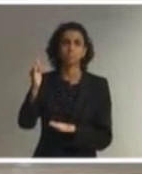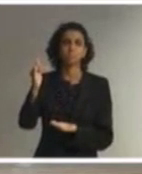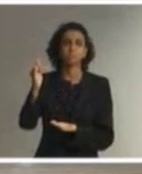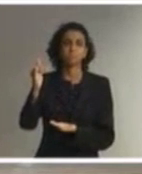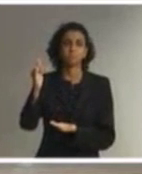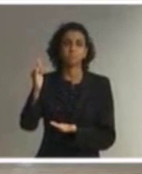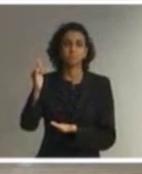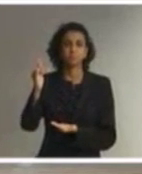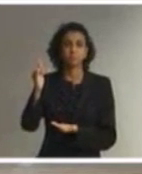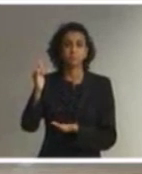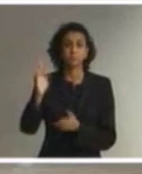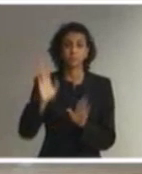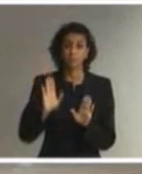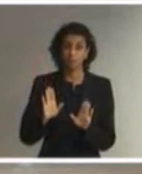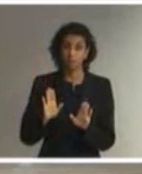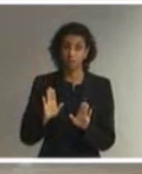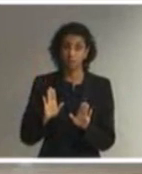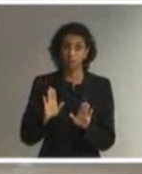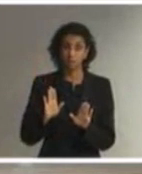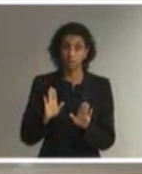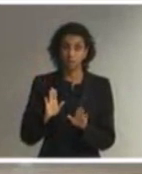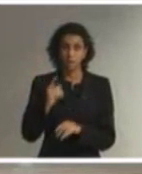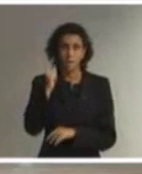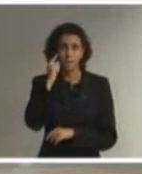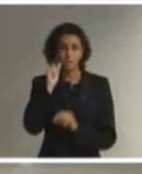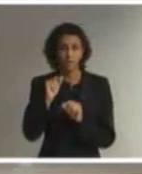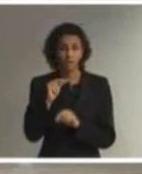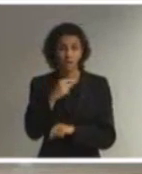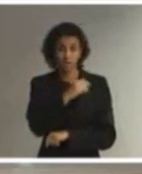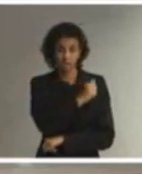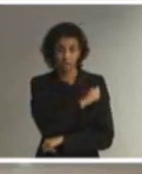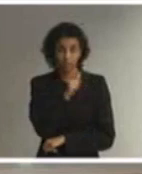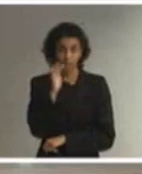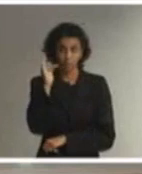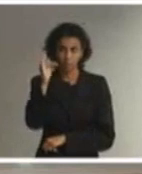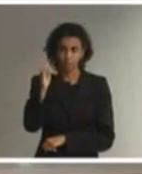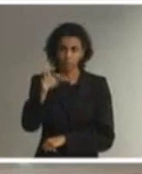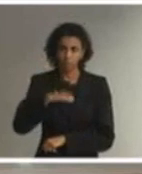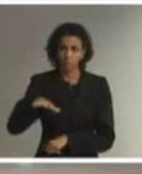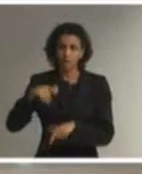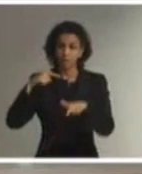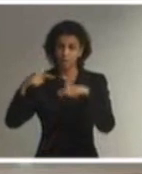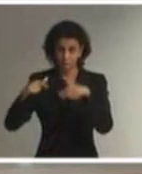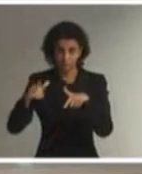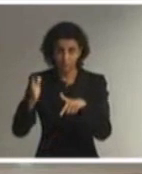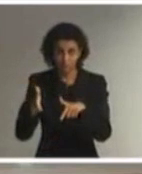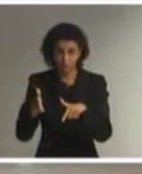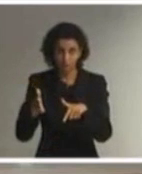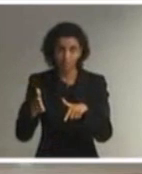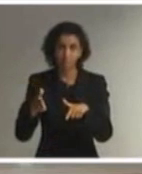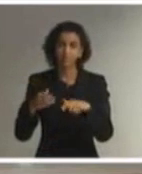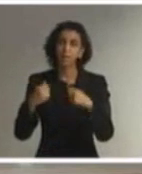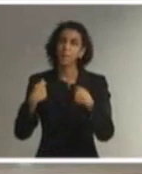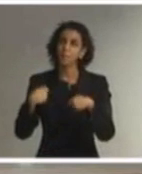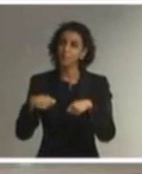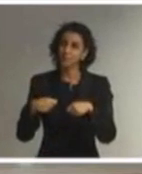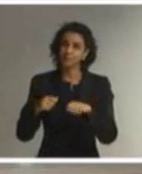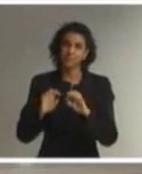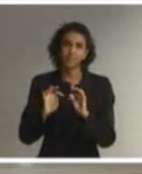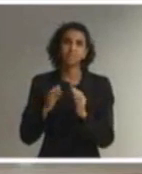aluno agora, já na fase produtiva, ele deverá ter encadeado todos esses